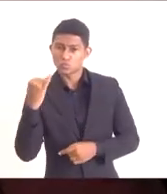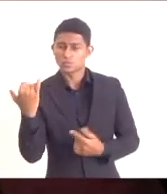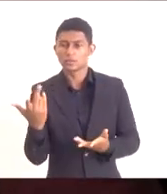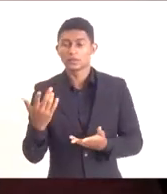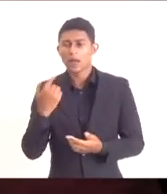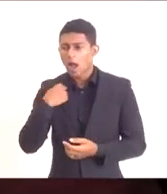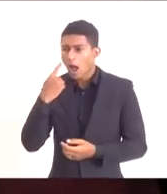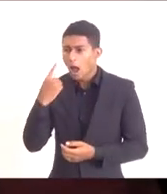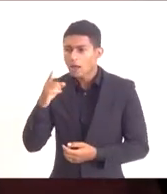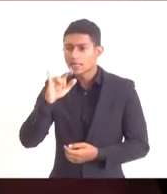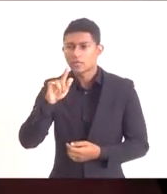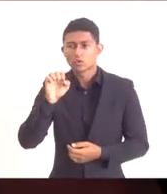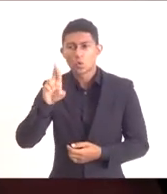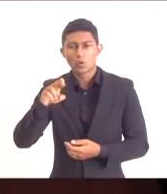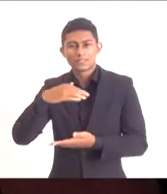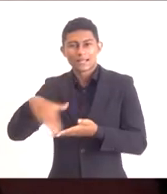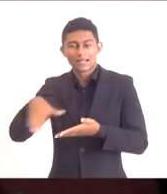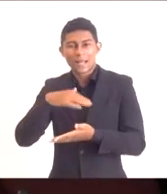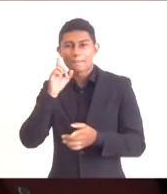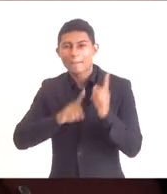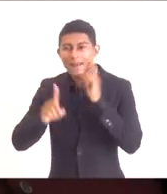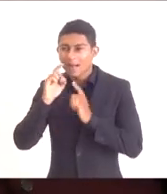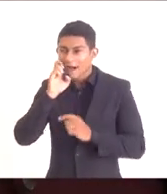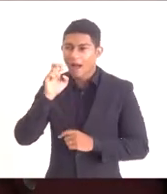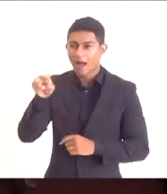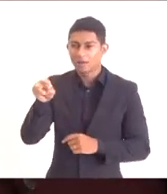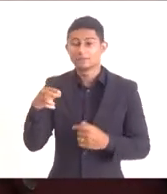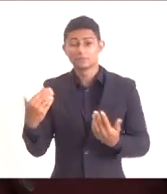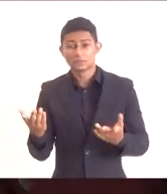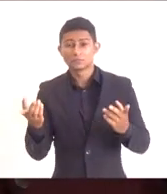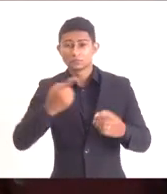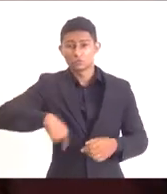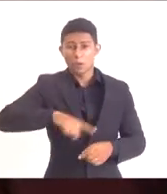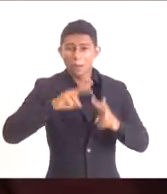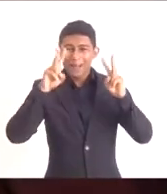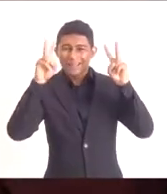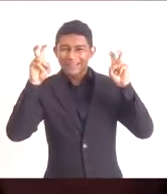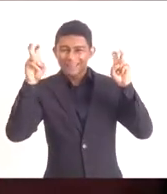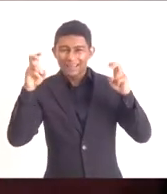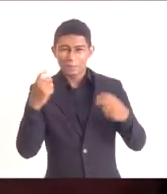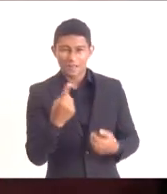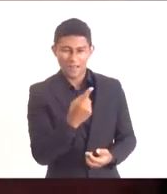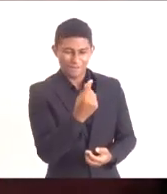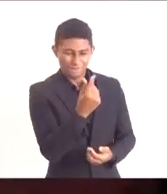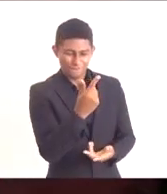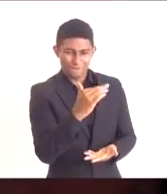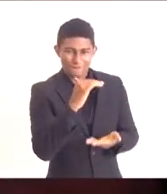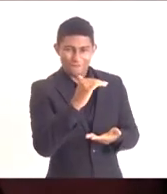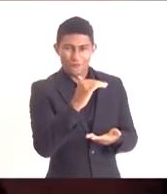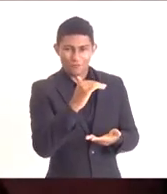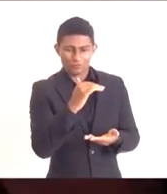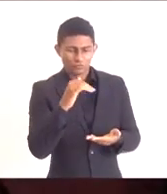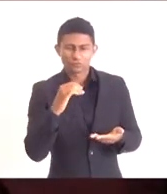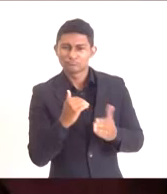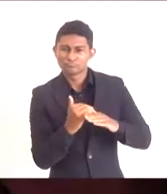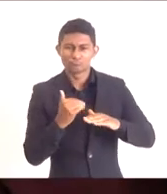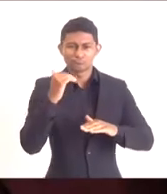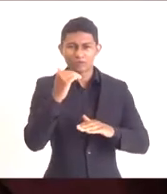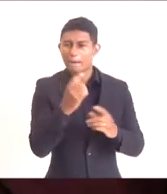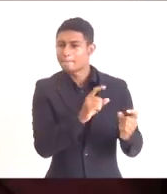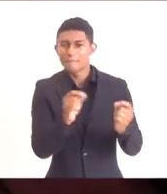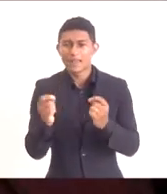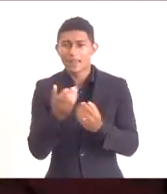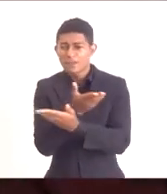essa discussão do fundo é para que a gente possa ouvir as regiões, ouvir os atores